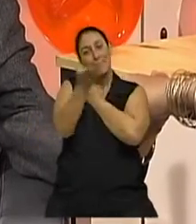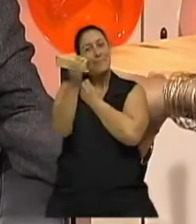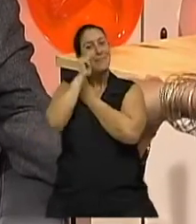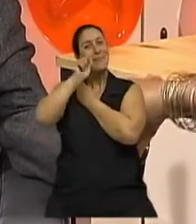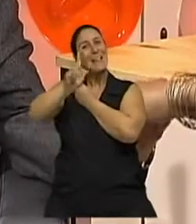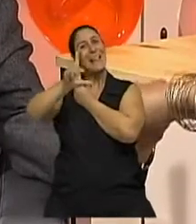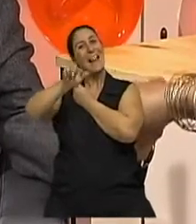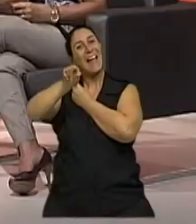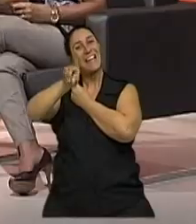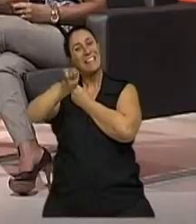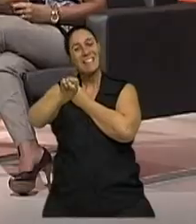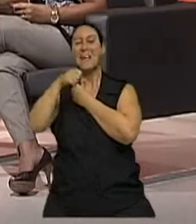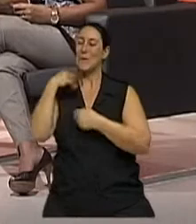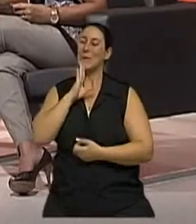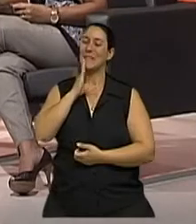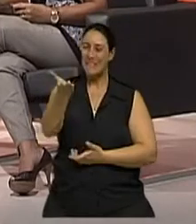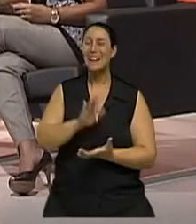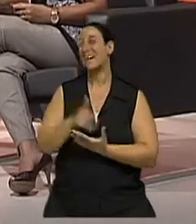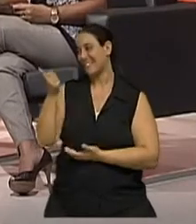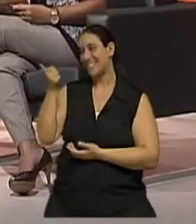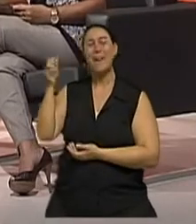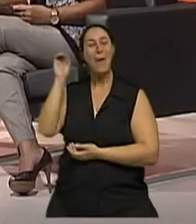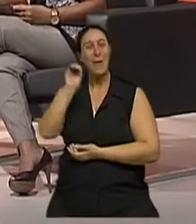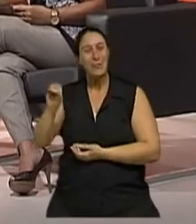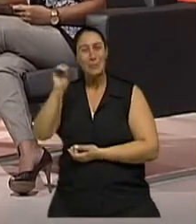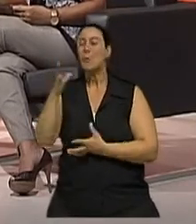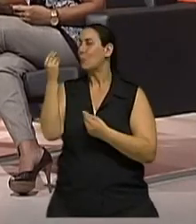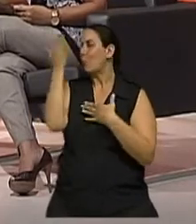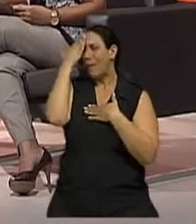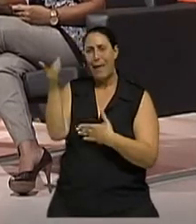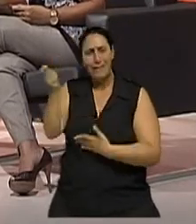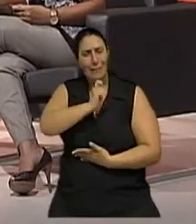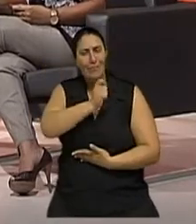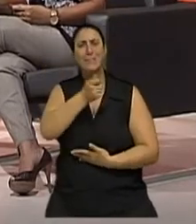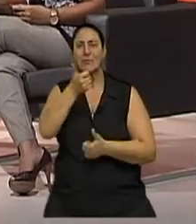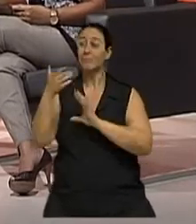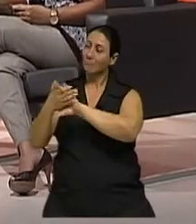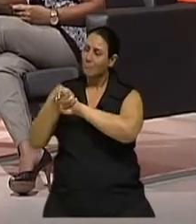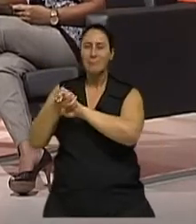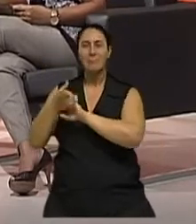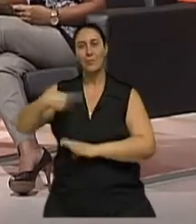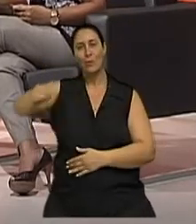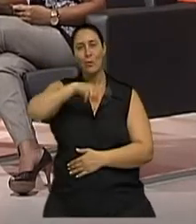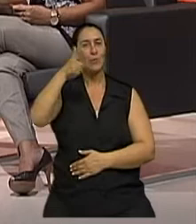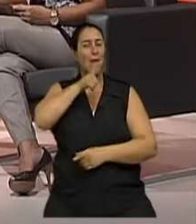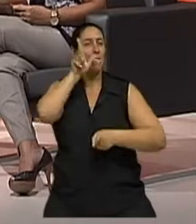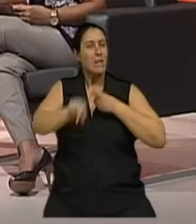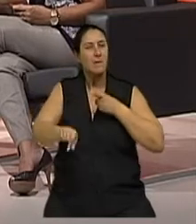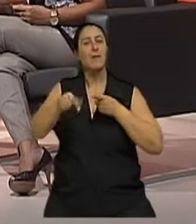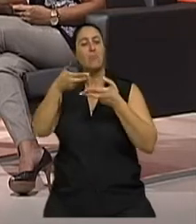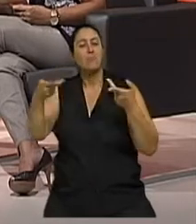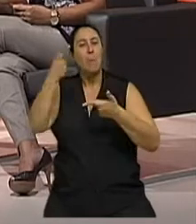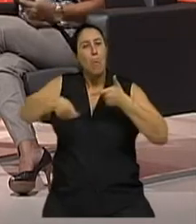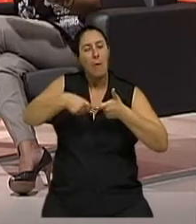Gladys. Ah, ele conhece a dona Gladys, viu? Maravilha. Muito obrigada, doutor. E assim, de mãos dadas, é que a gente vence melhor os conflitos